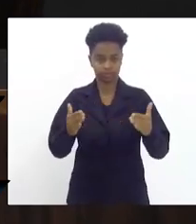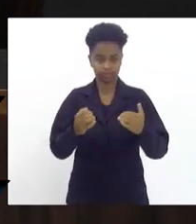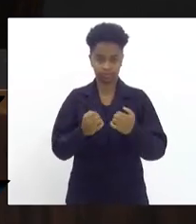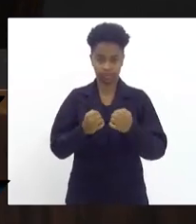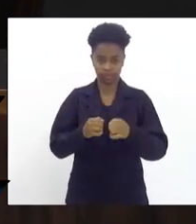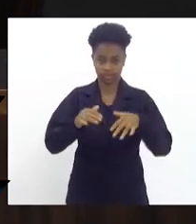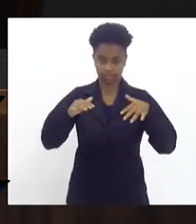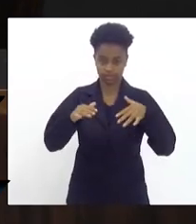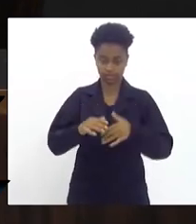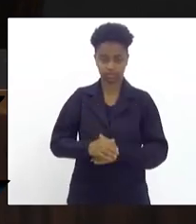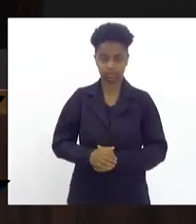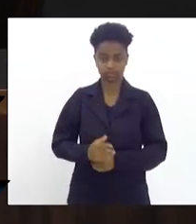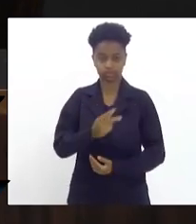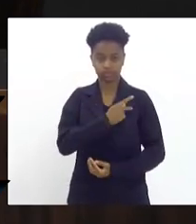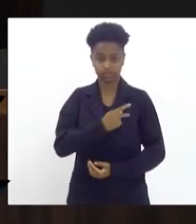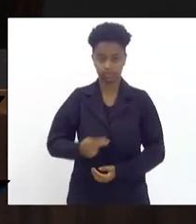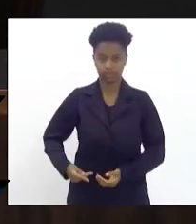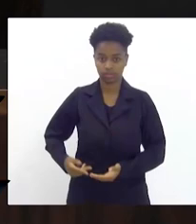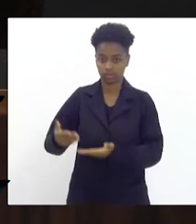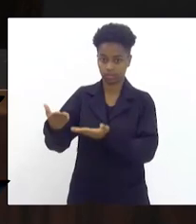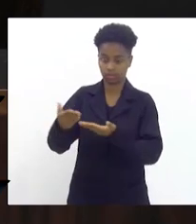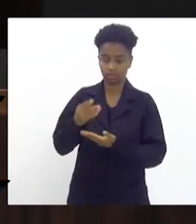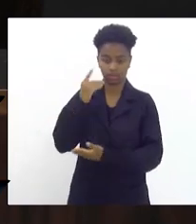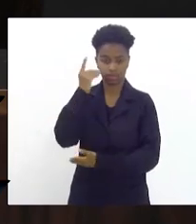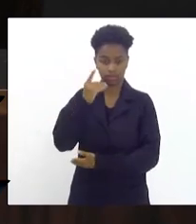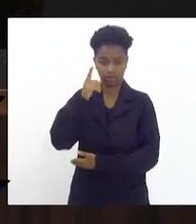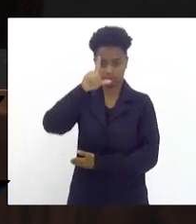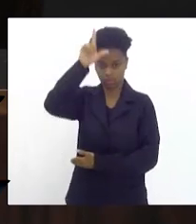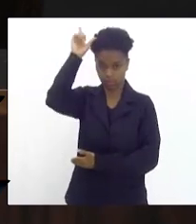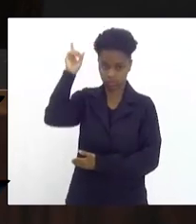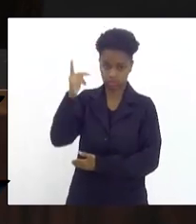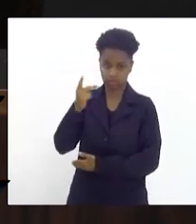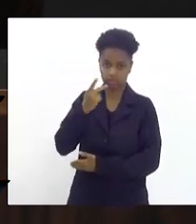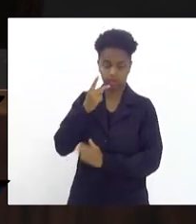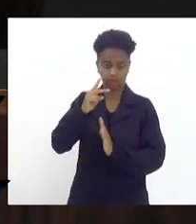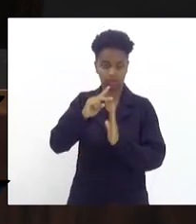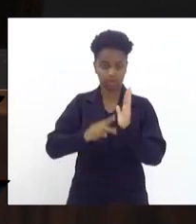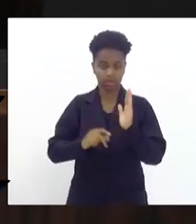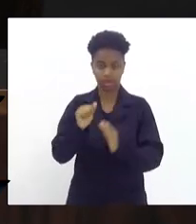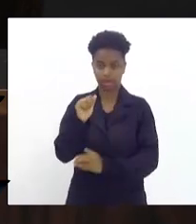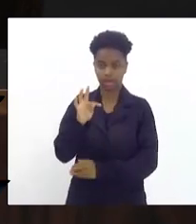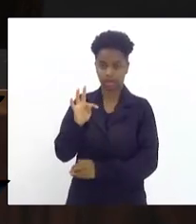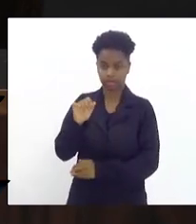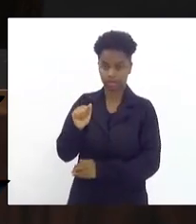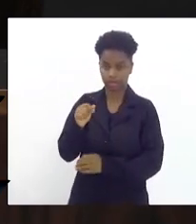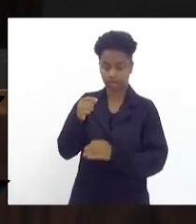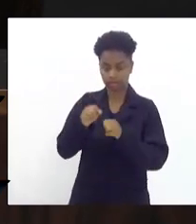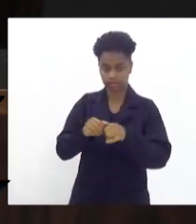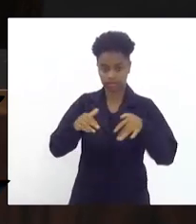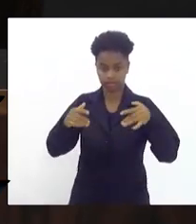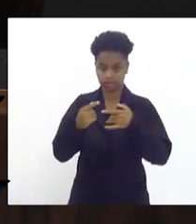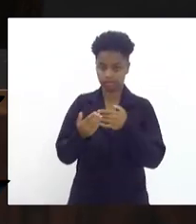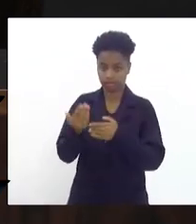sessão. A presidência convida o senhor deputado Luiz Paulo para fazer a leitura da ata da sessão anterior.